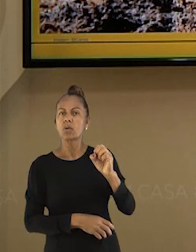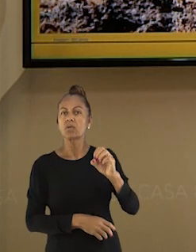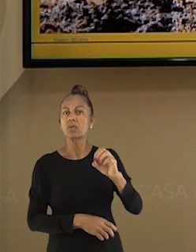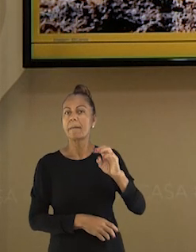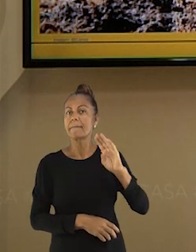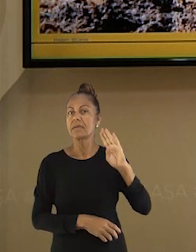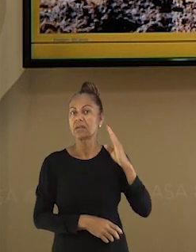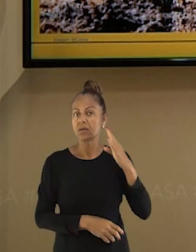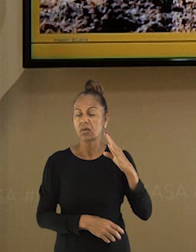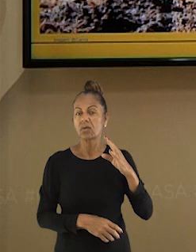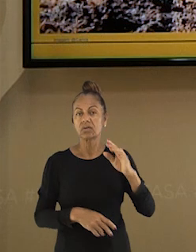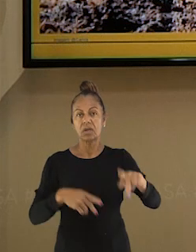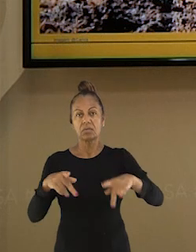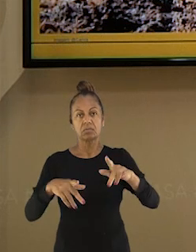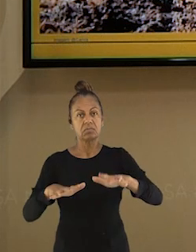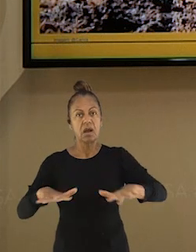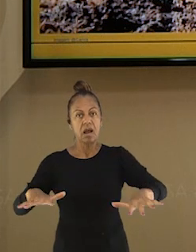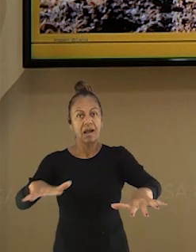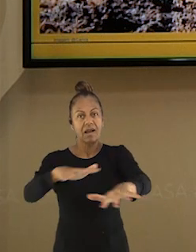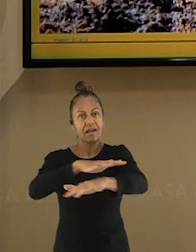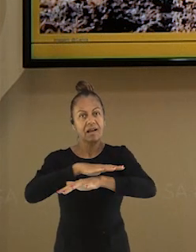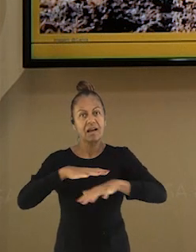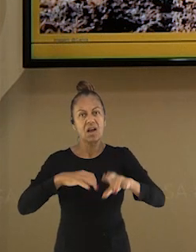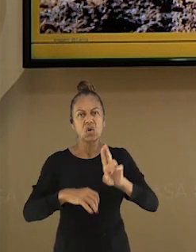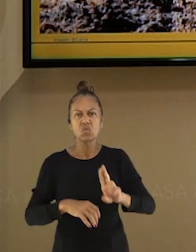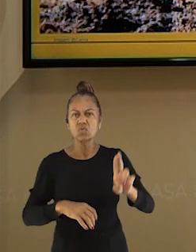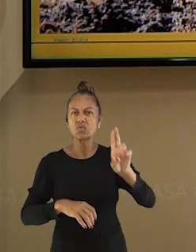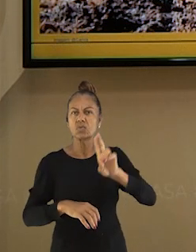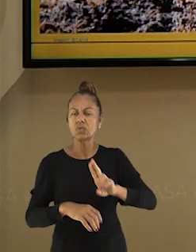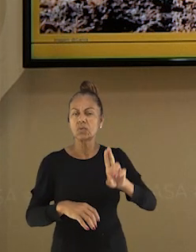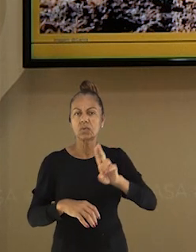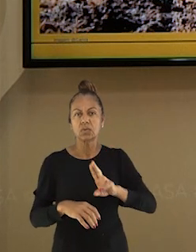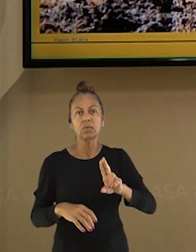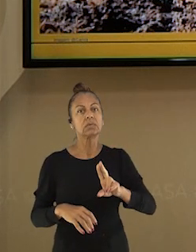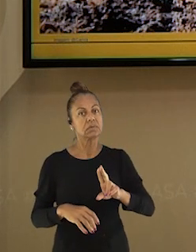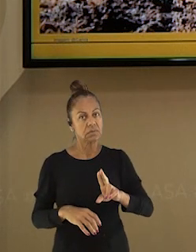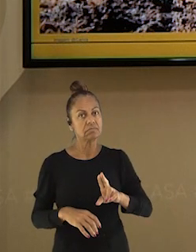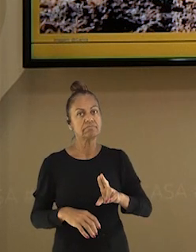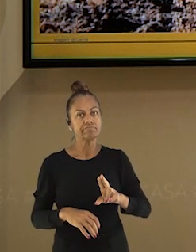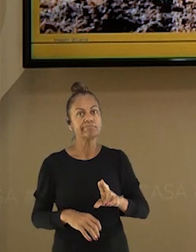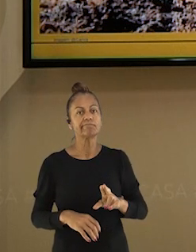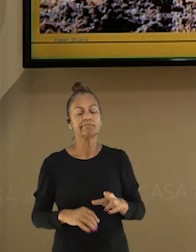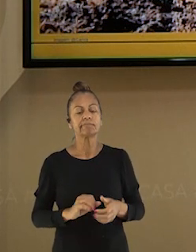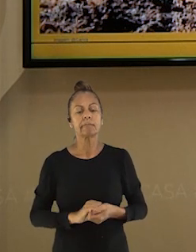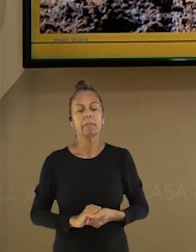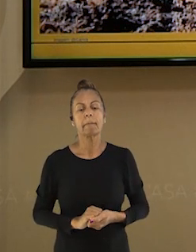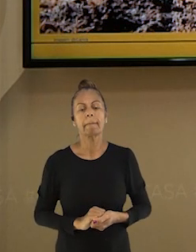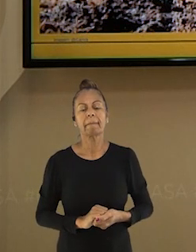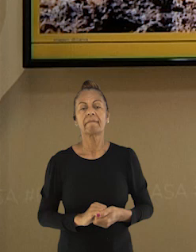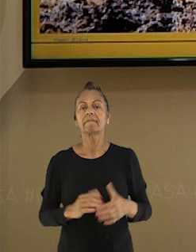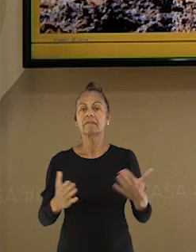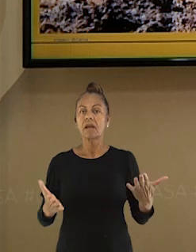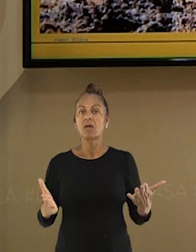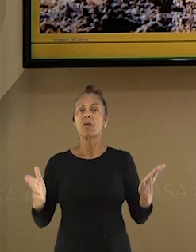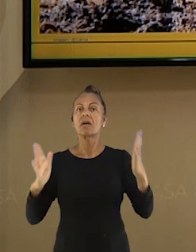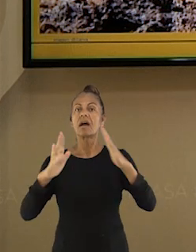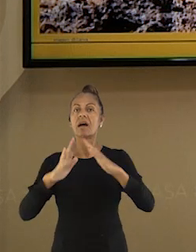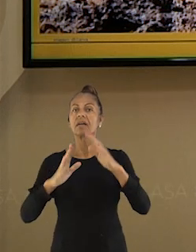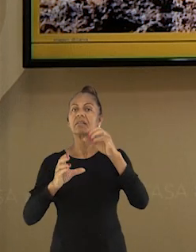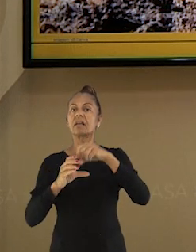individuais de uma população mundial de 8 bilhões de habitantes reflete e muito na natureza.